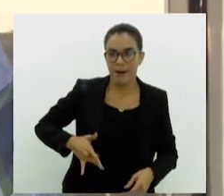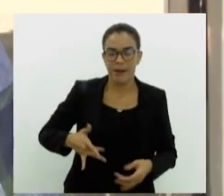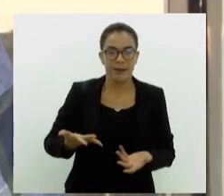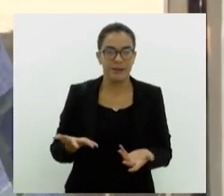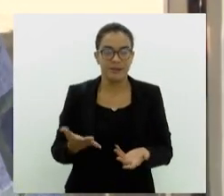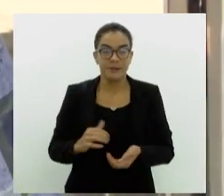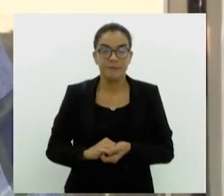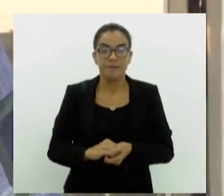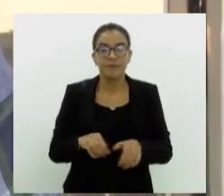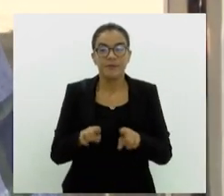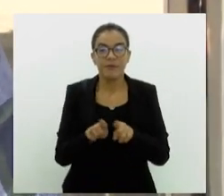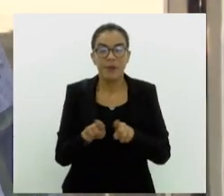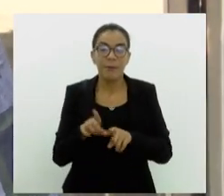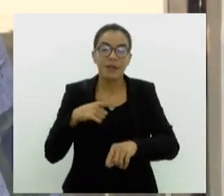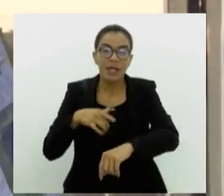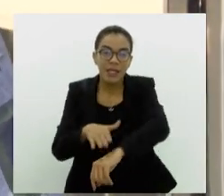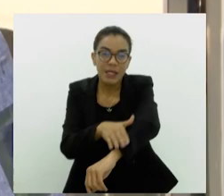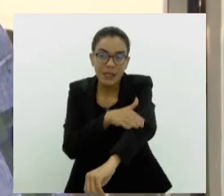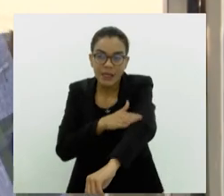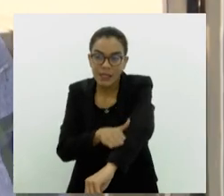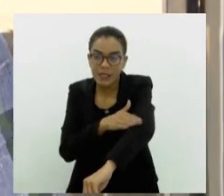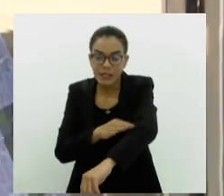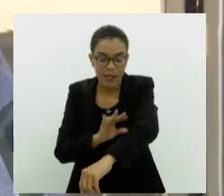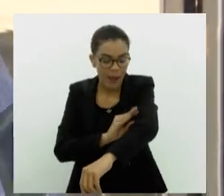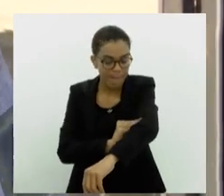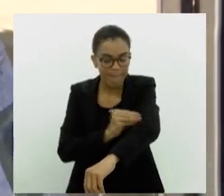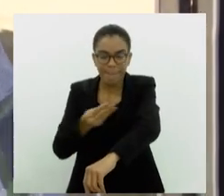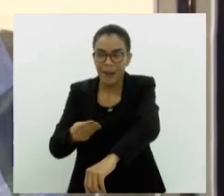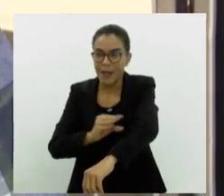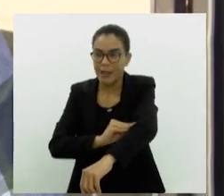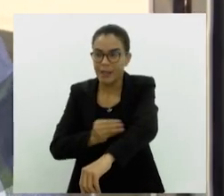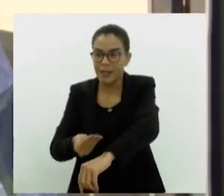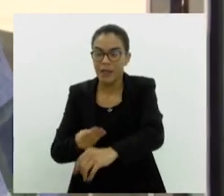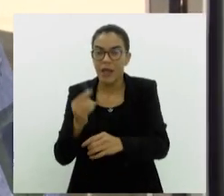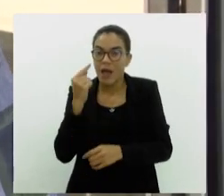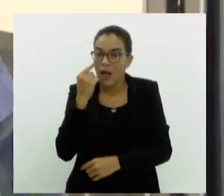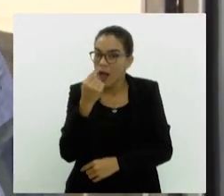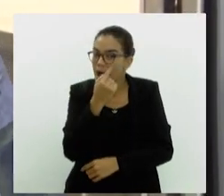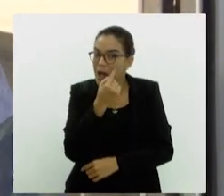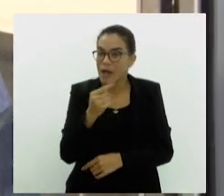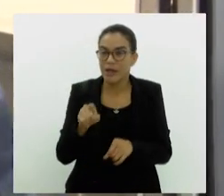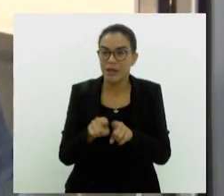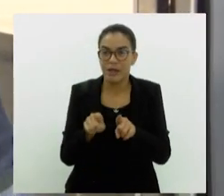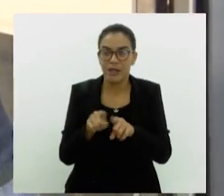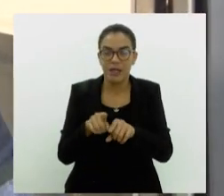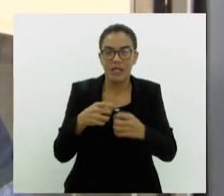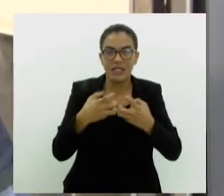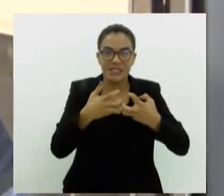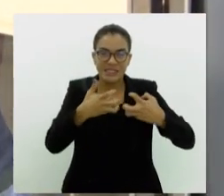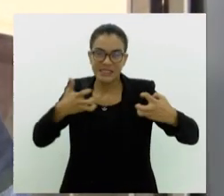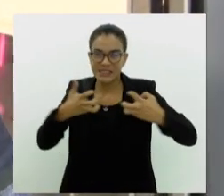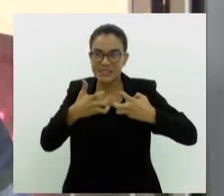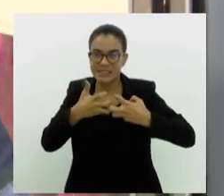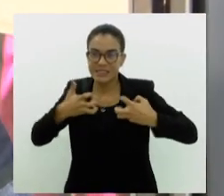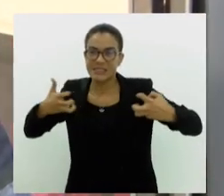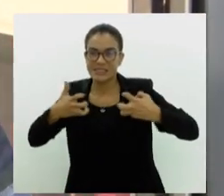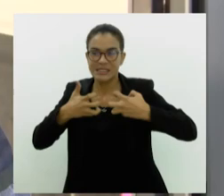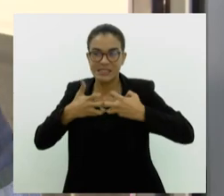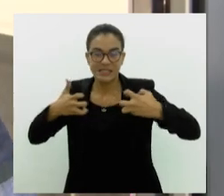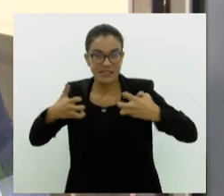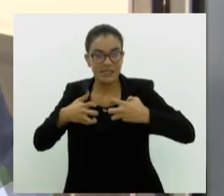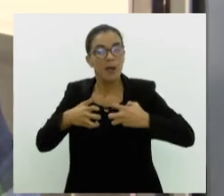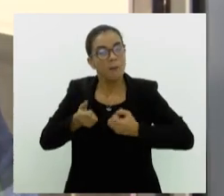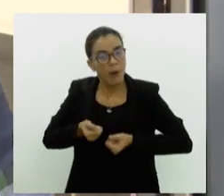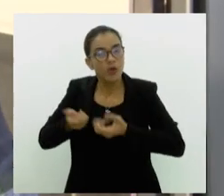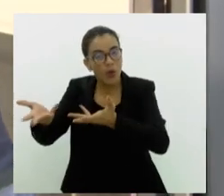mas também você tem tecidos, você pode doar sua pele, sua córnea, tendões, músculo. Então, a gente pode